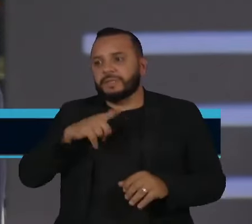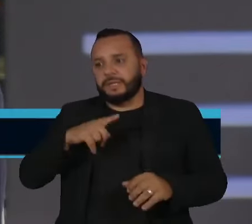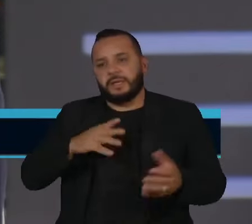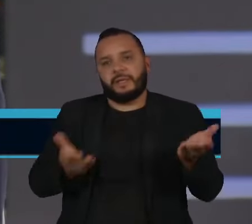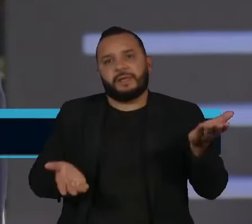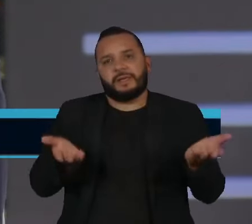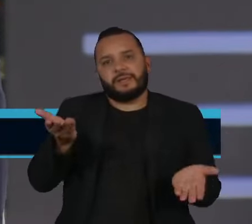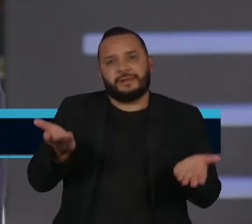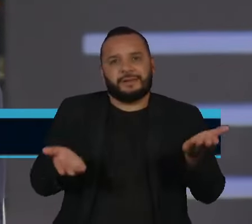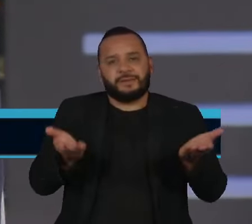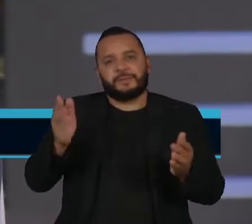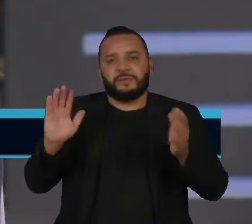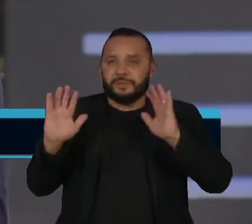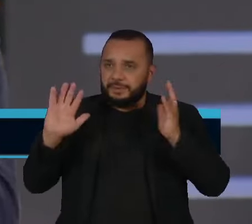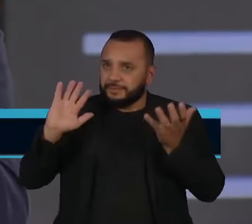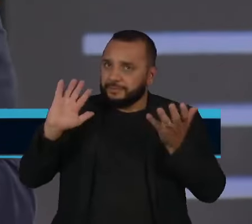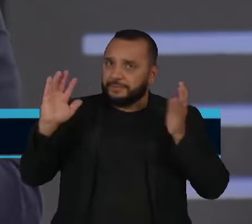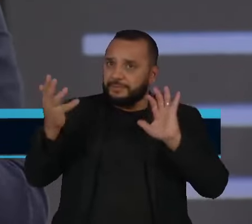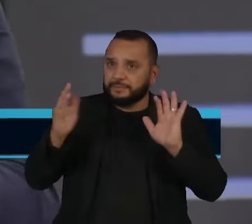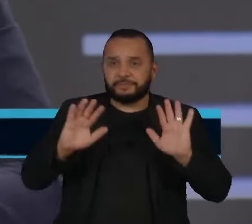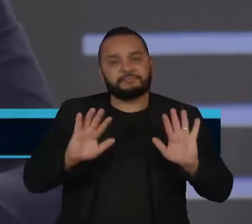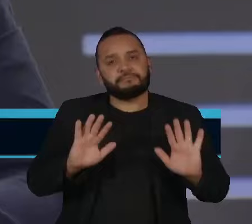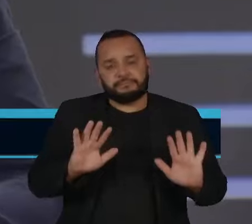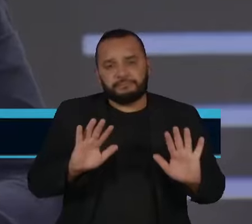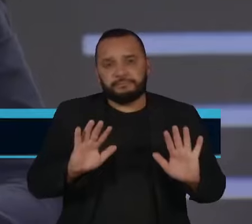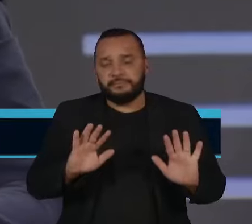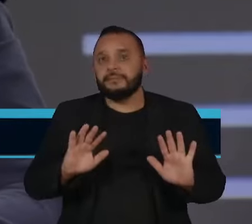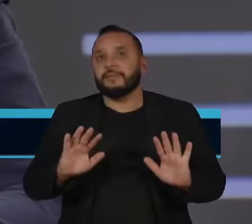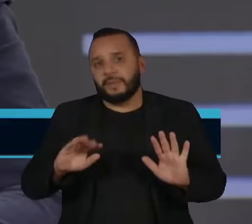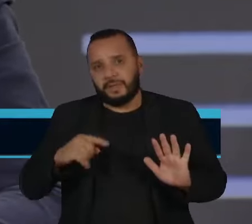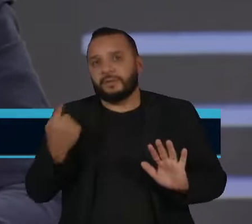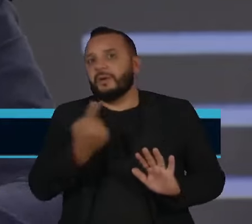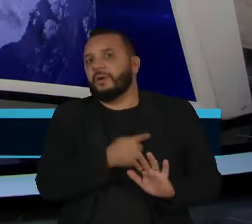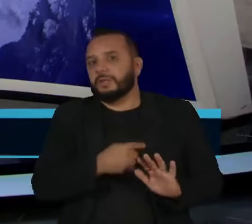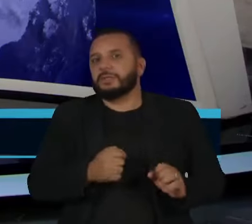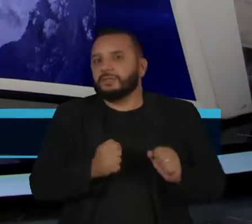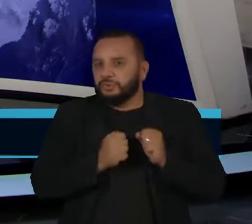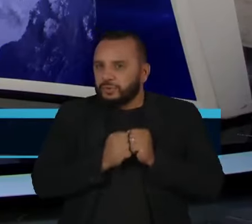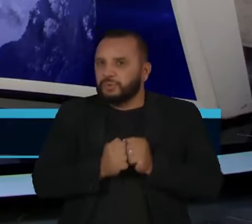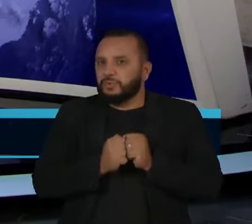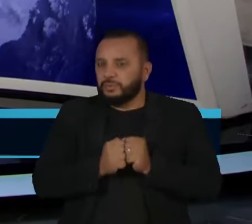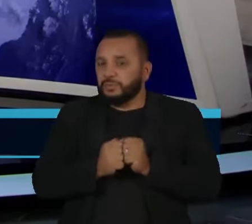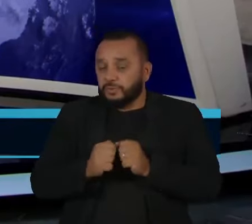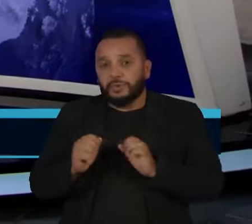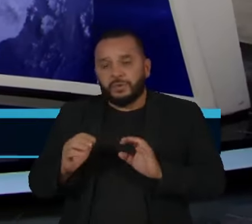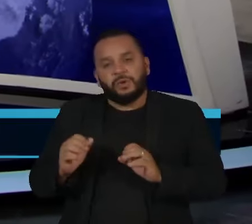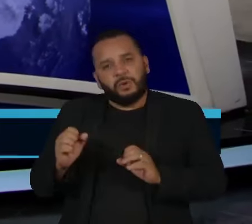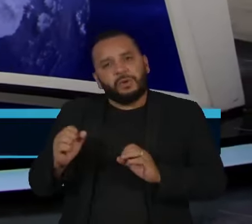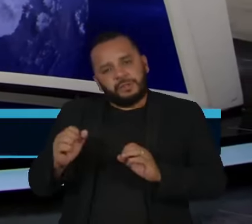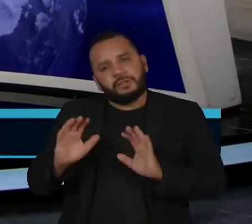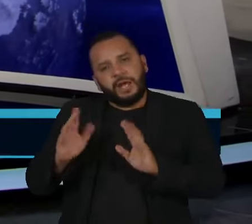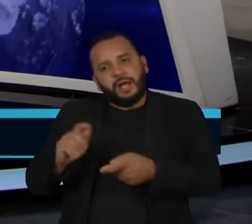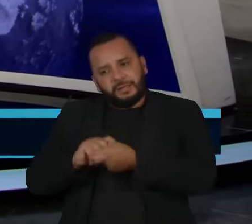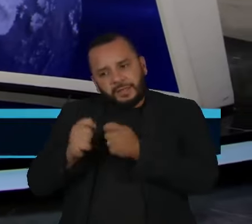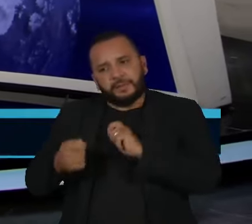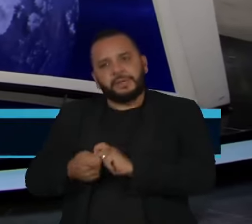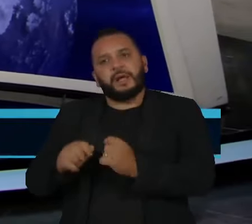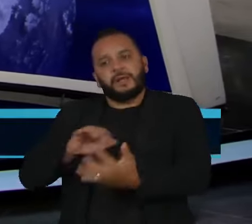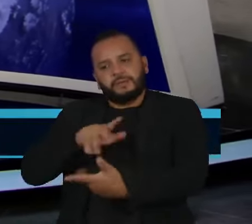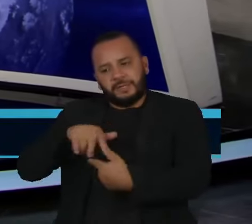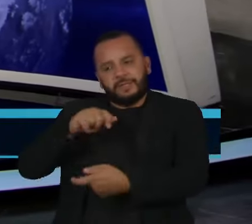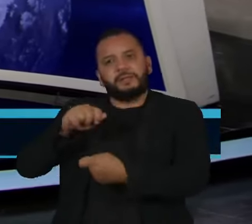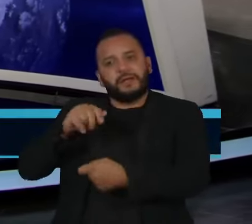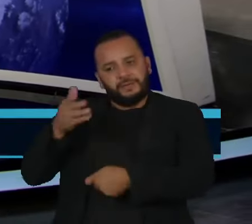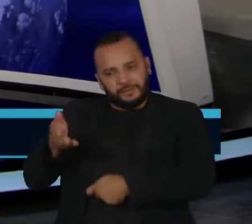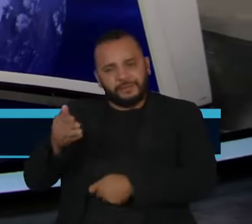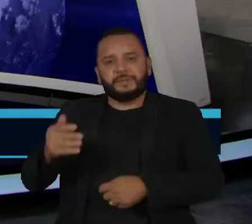climático. Agora, nós vamos precisar fazer essas duas coisas juntas, né? Construir as condições para